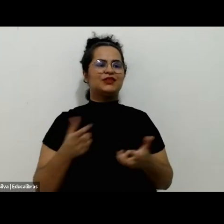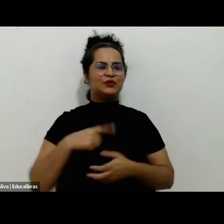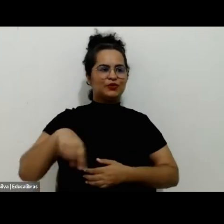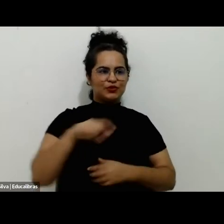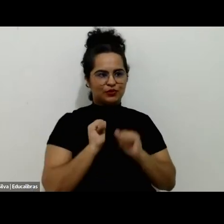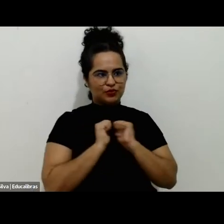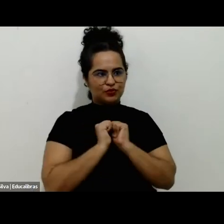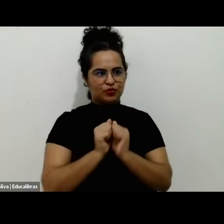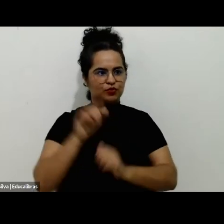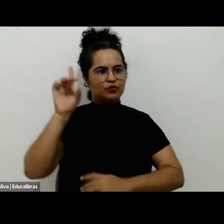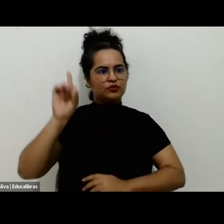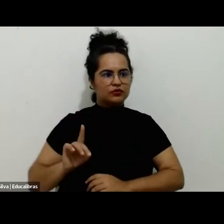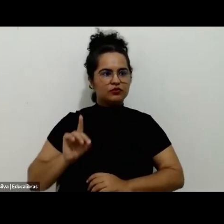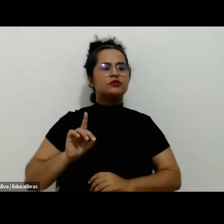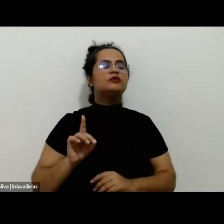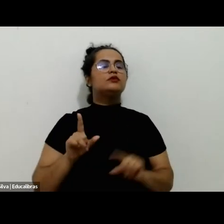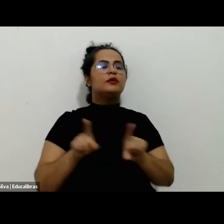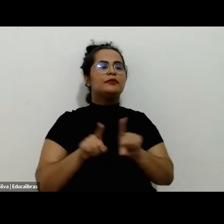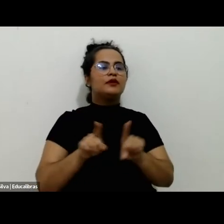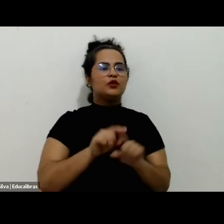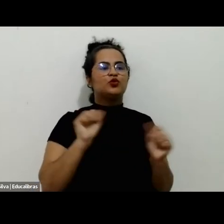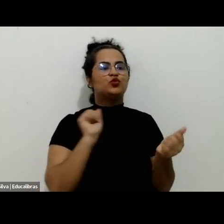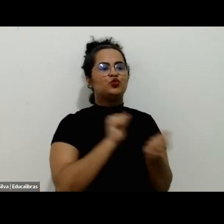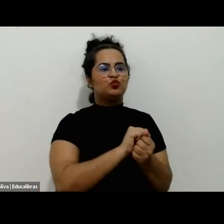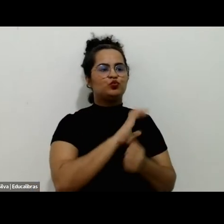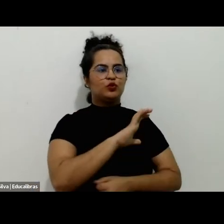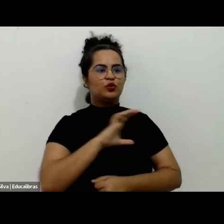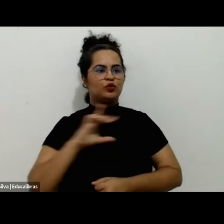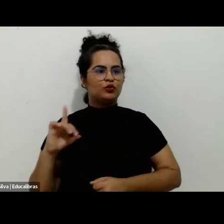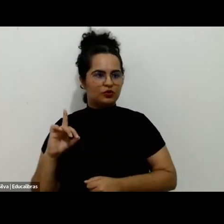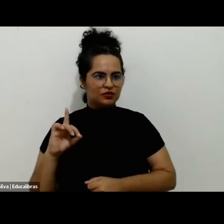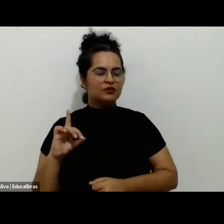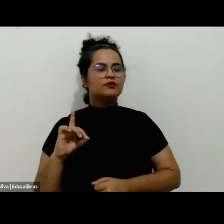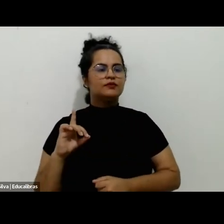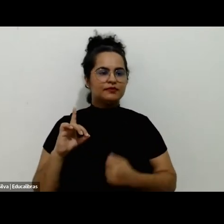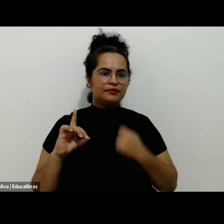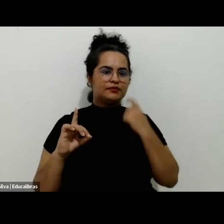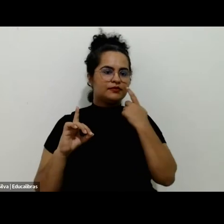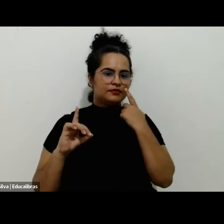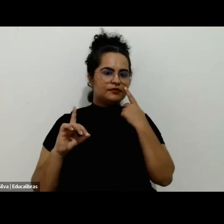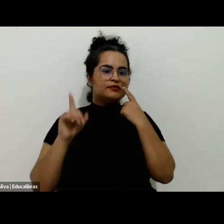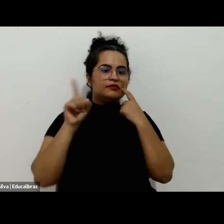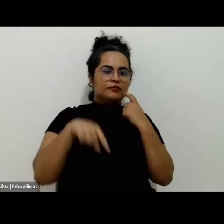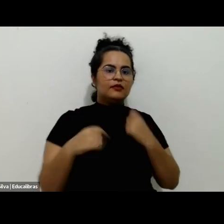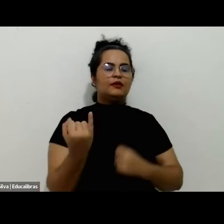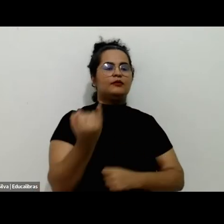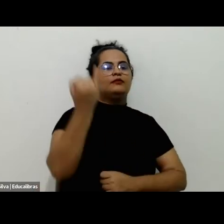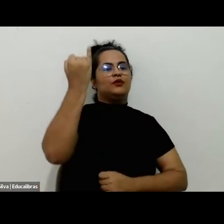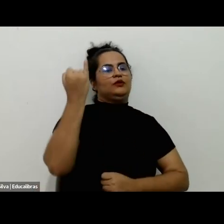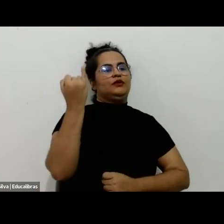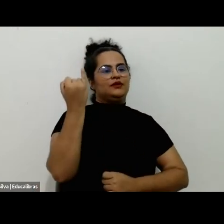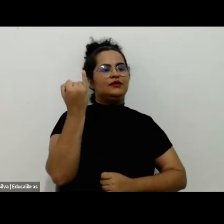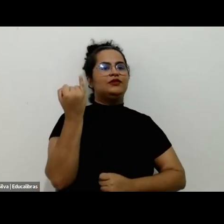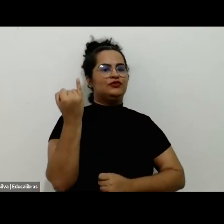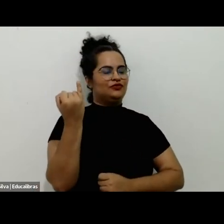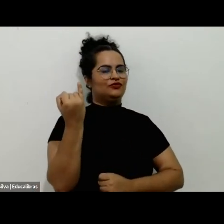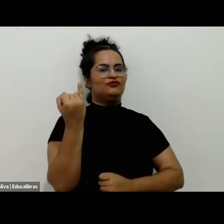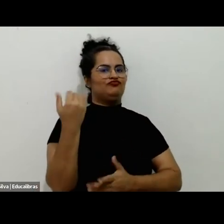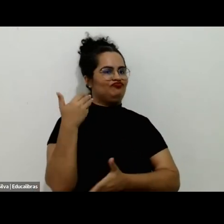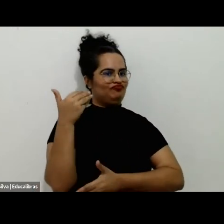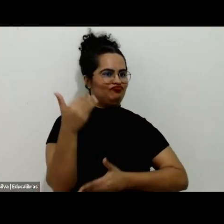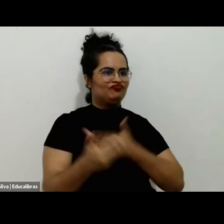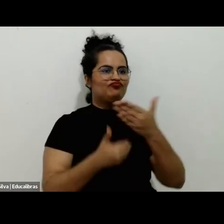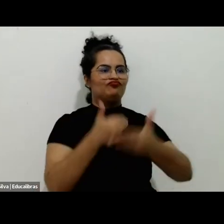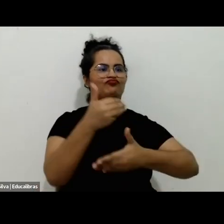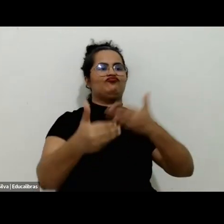com a direção e com as coordenações, e certamente vocês tiveram uma importância vital aí para esse